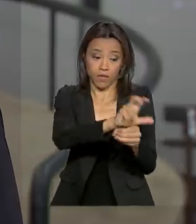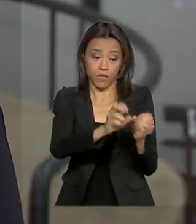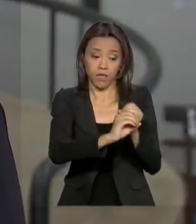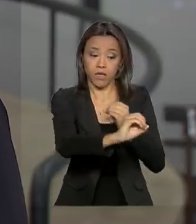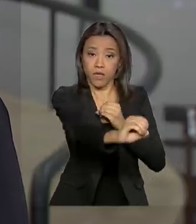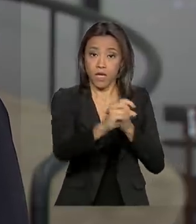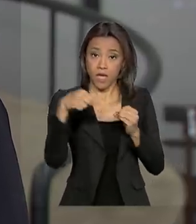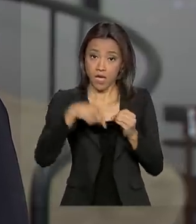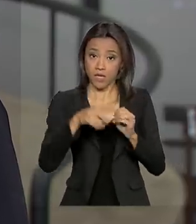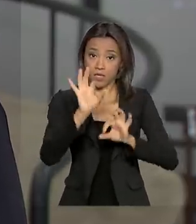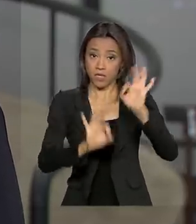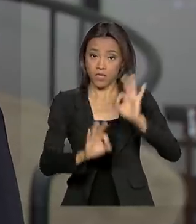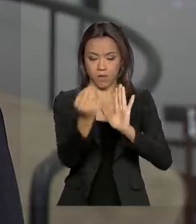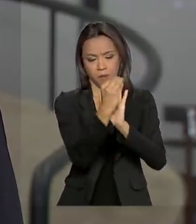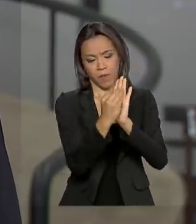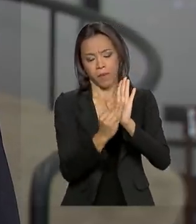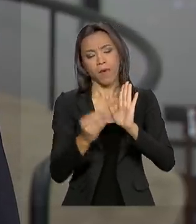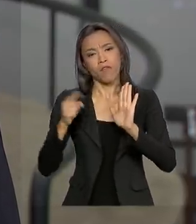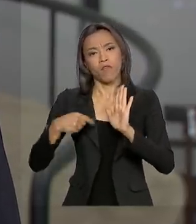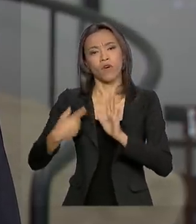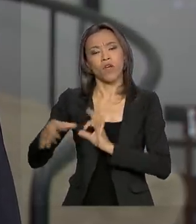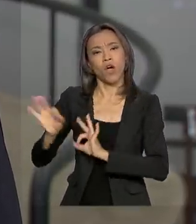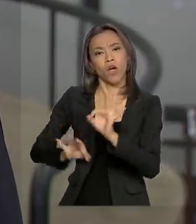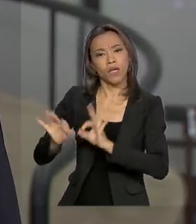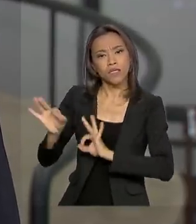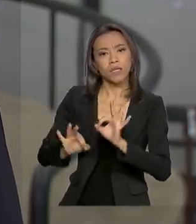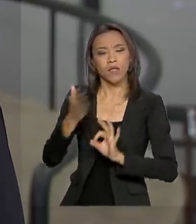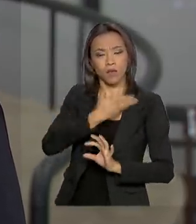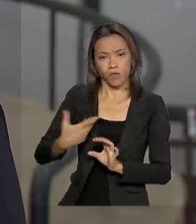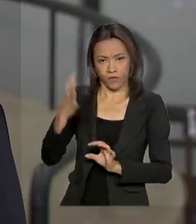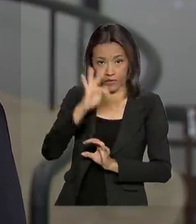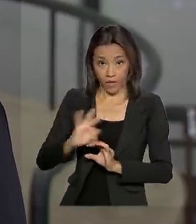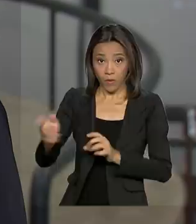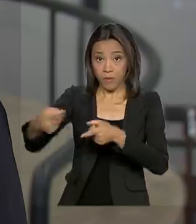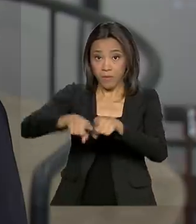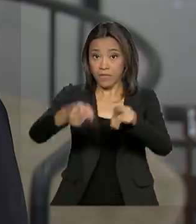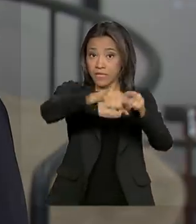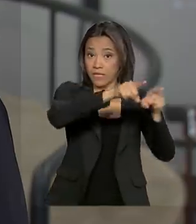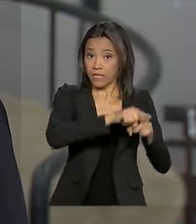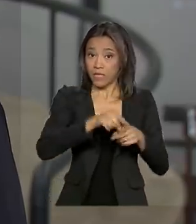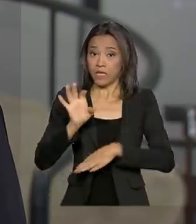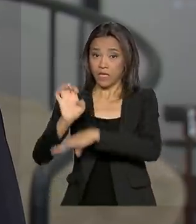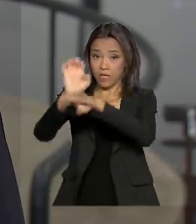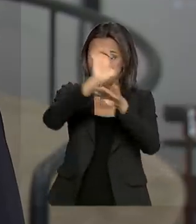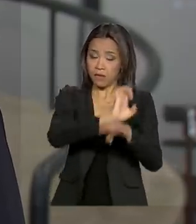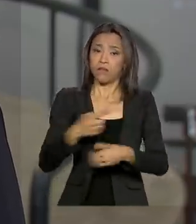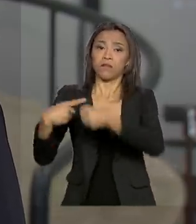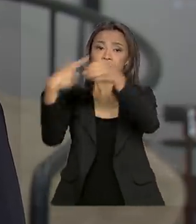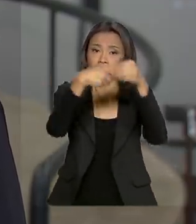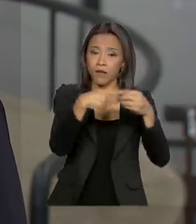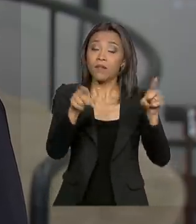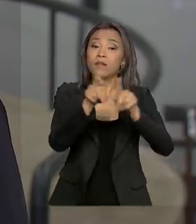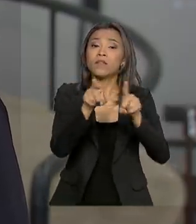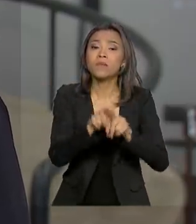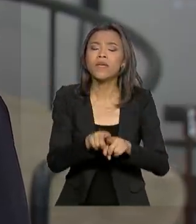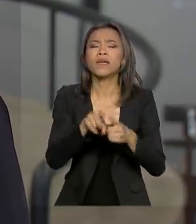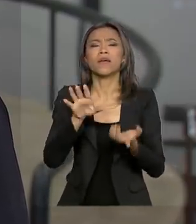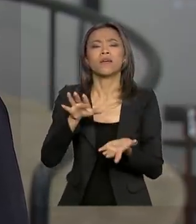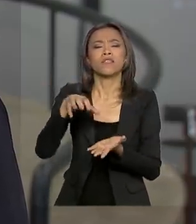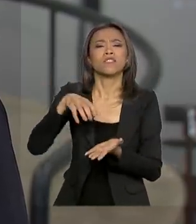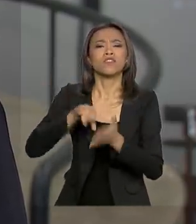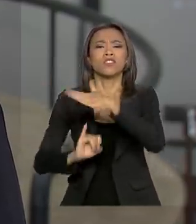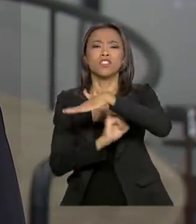Brasil Rural foi elaborado pelo governo federal em parceria com estados e municípios e também instituições da sociedade